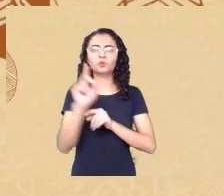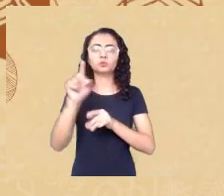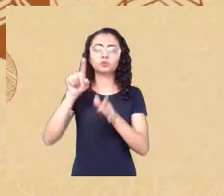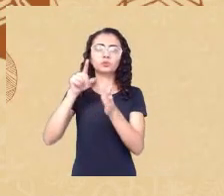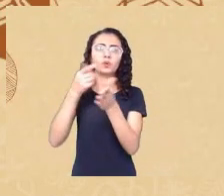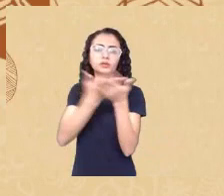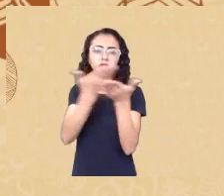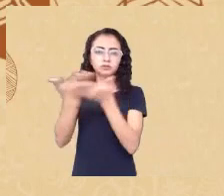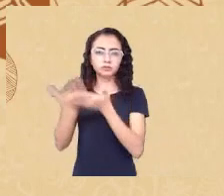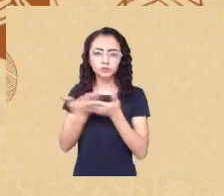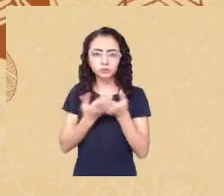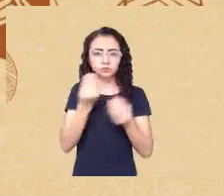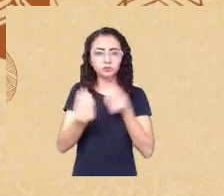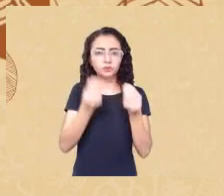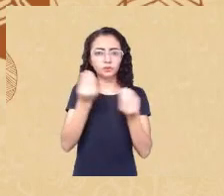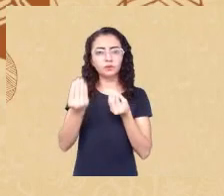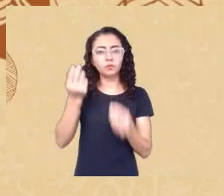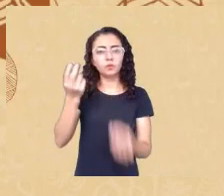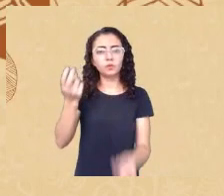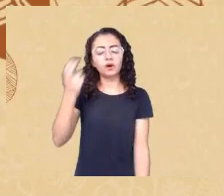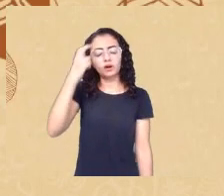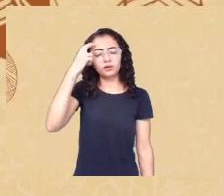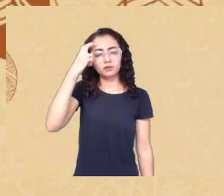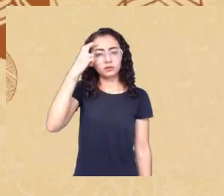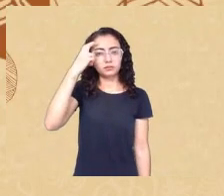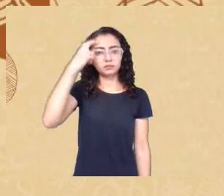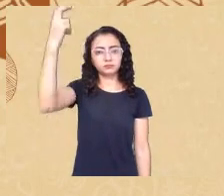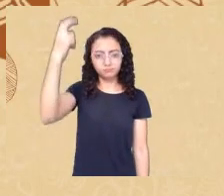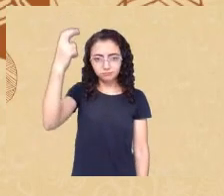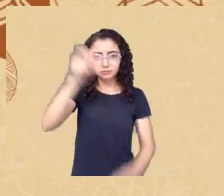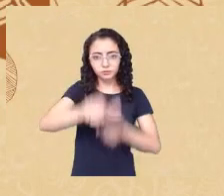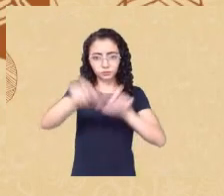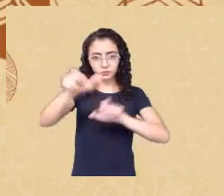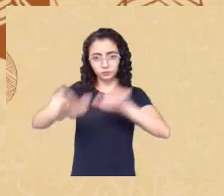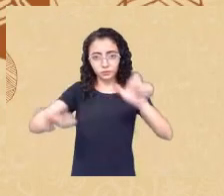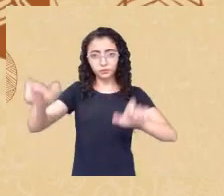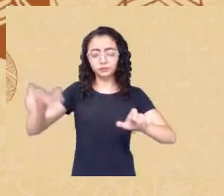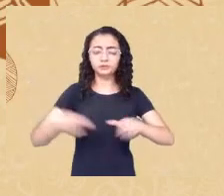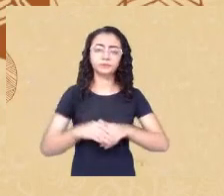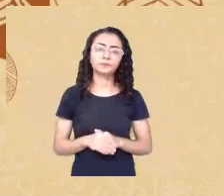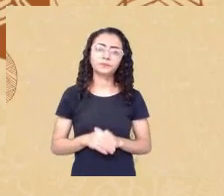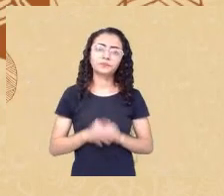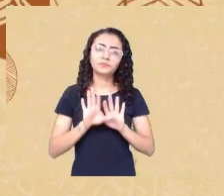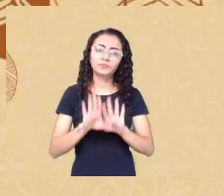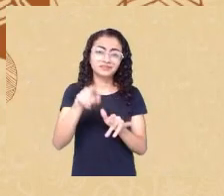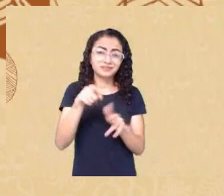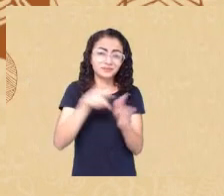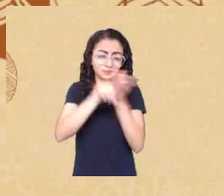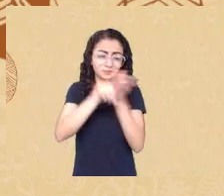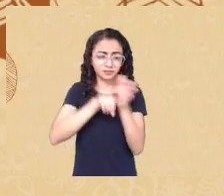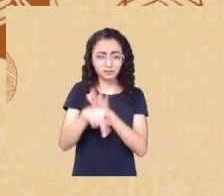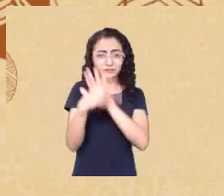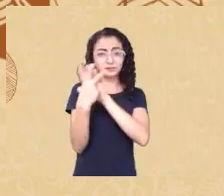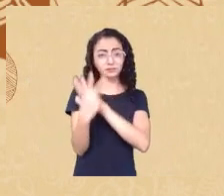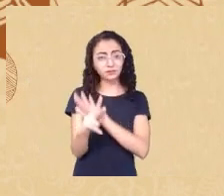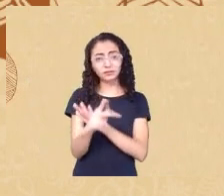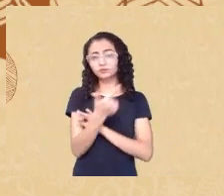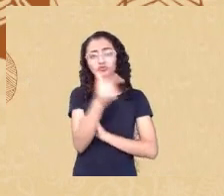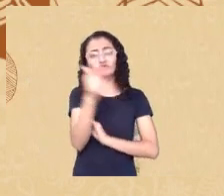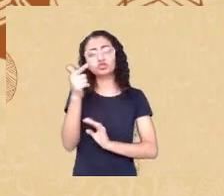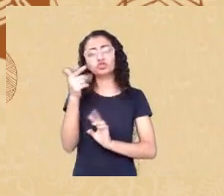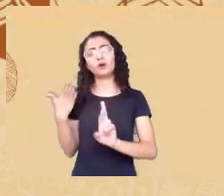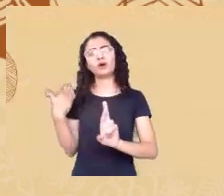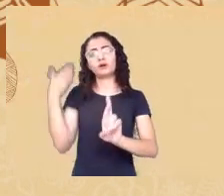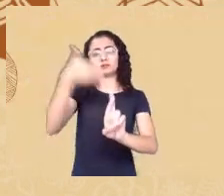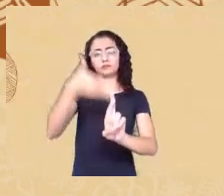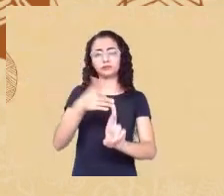atenção que a amostra dele era também não representativa então havia um predomínio de meninos então questão de